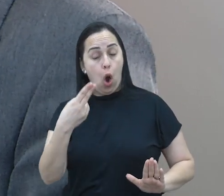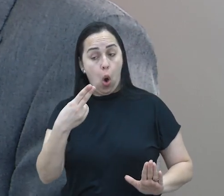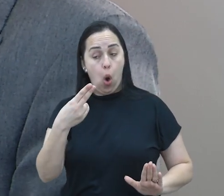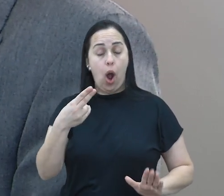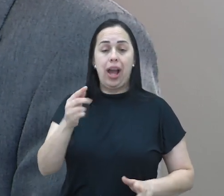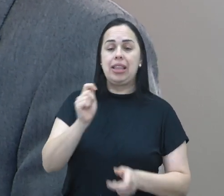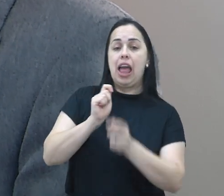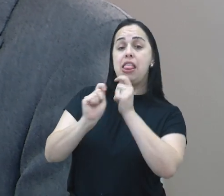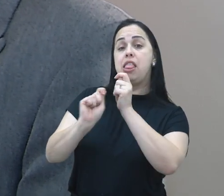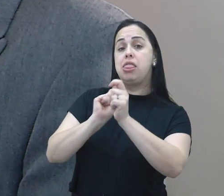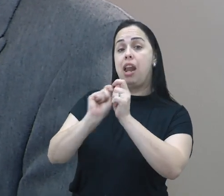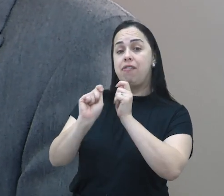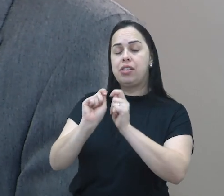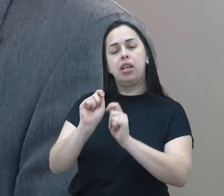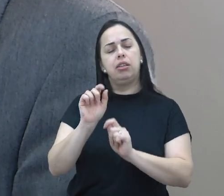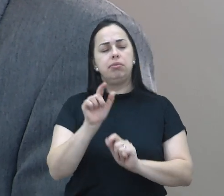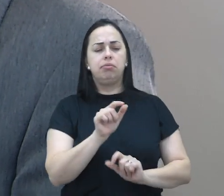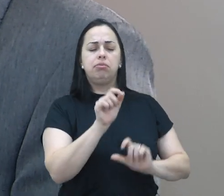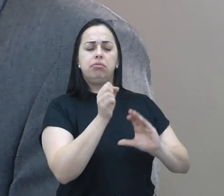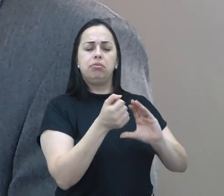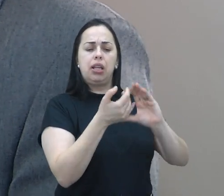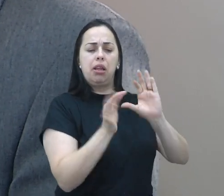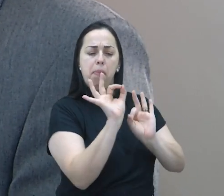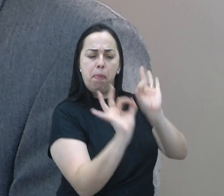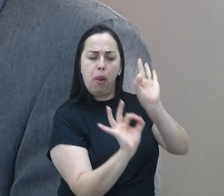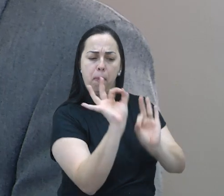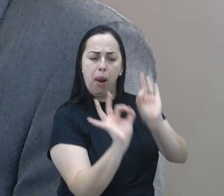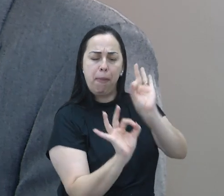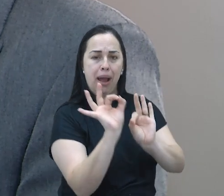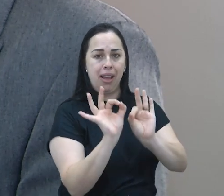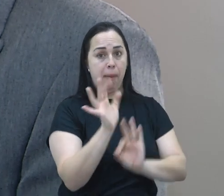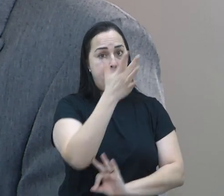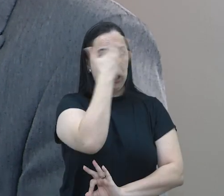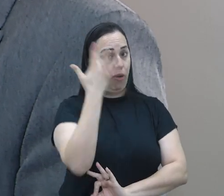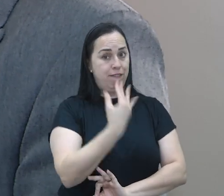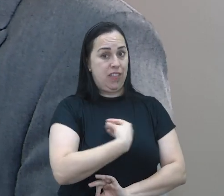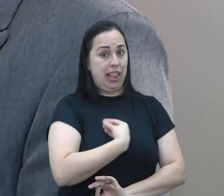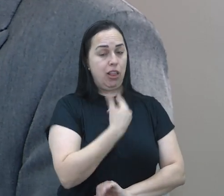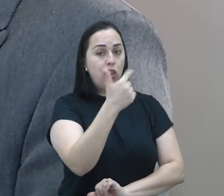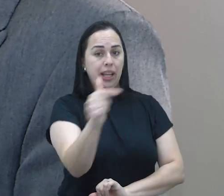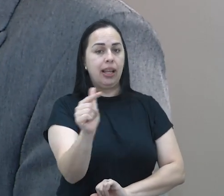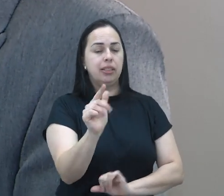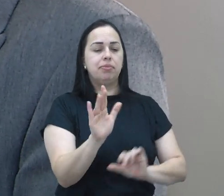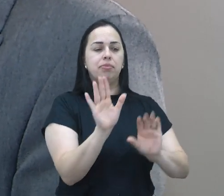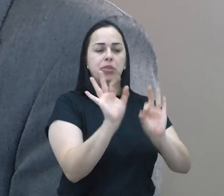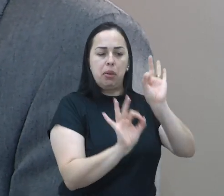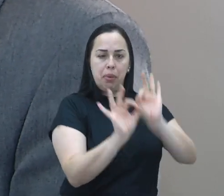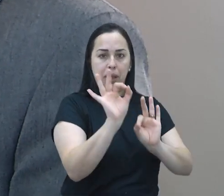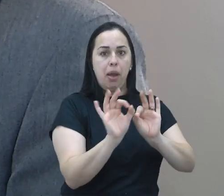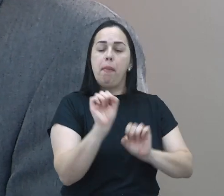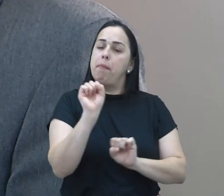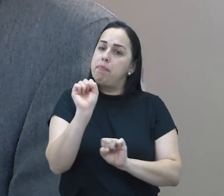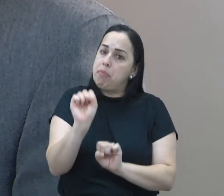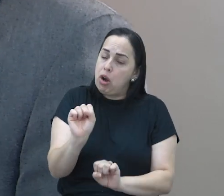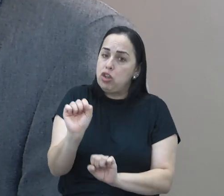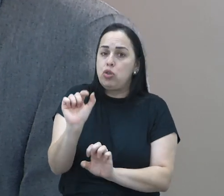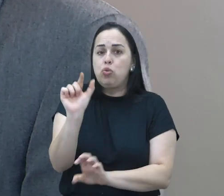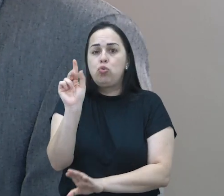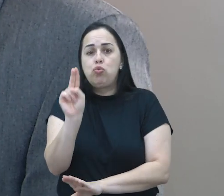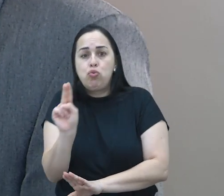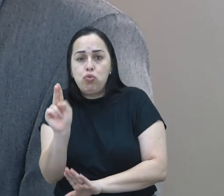falando ou dando entrevista ou ressaltando características de algum candidato, uma pessoa que não exista. Está legal?